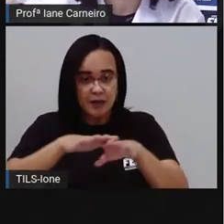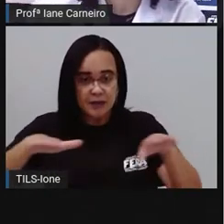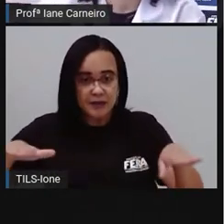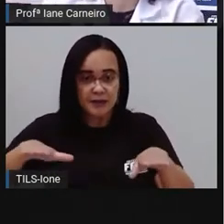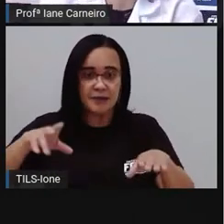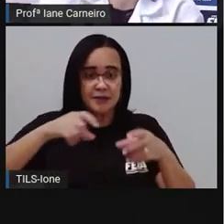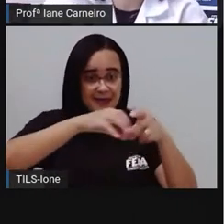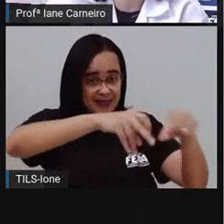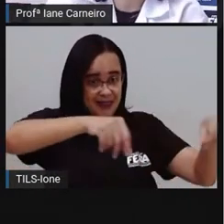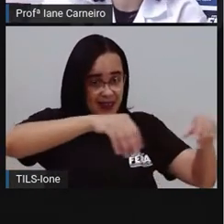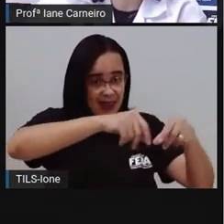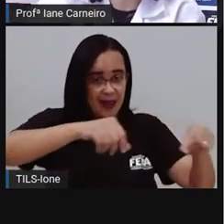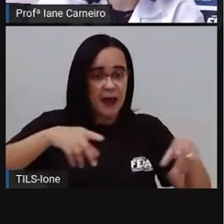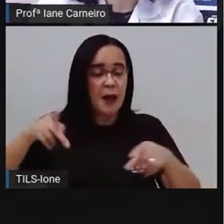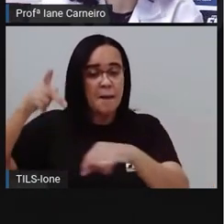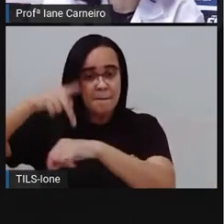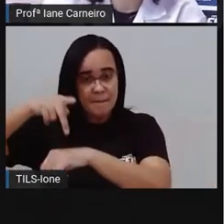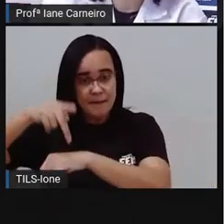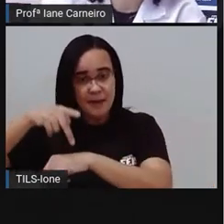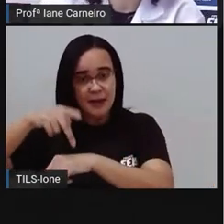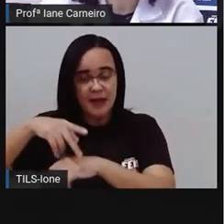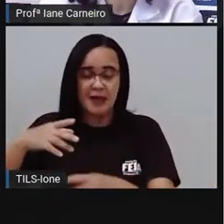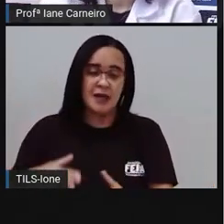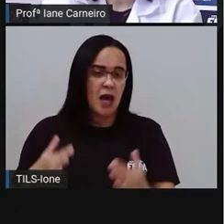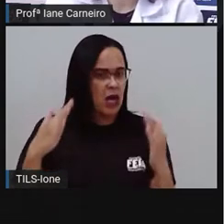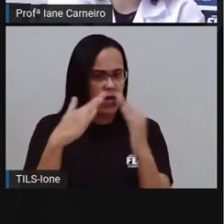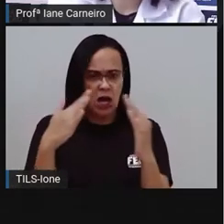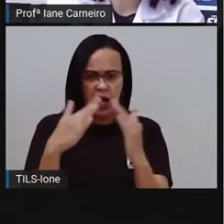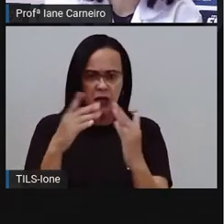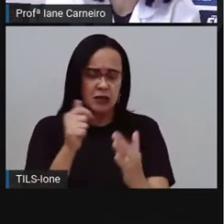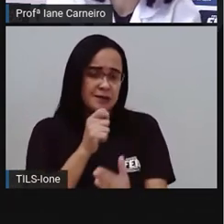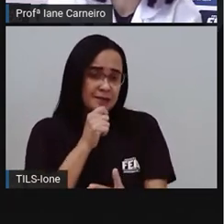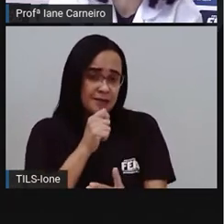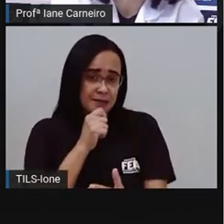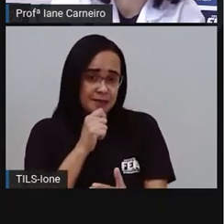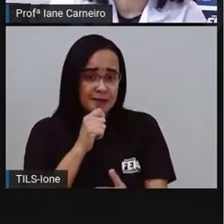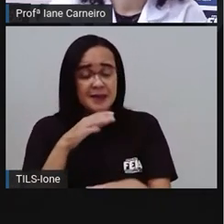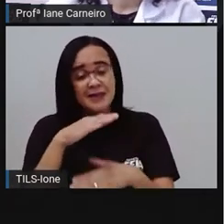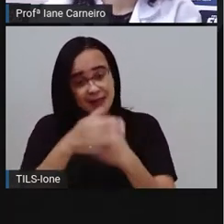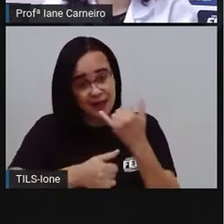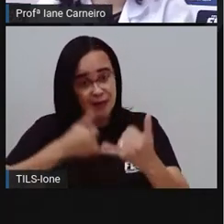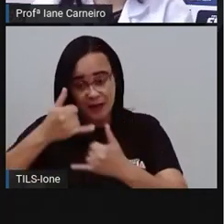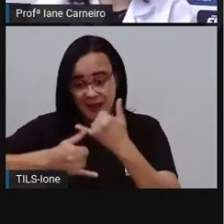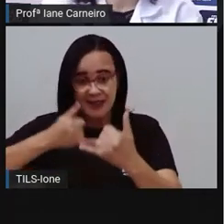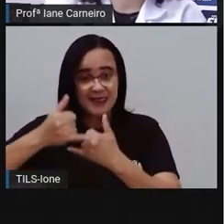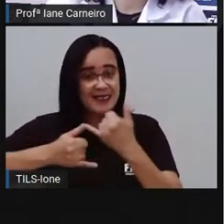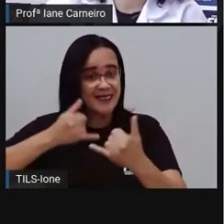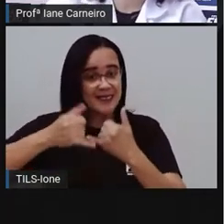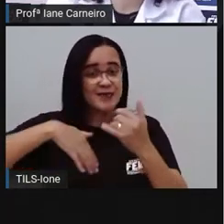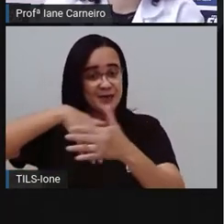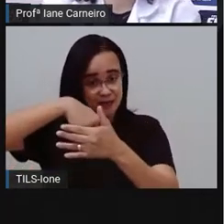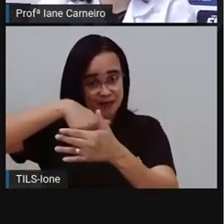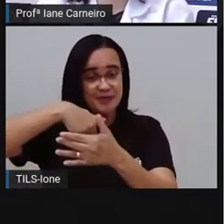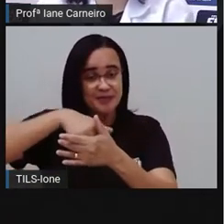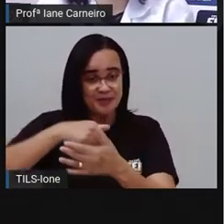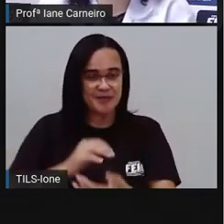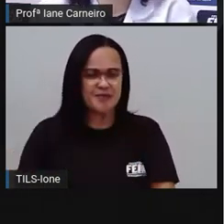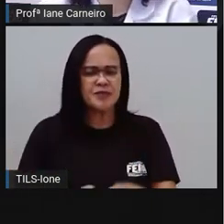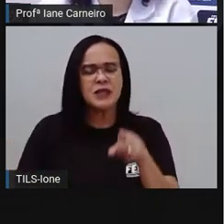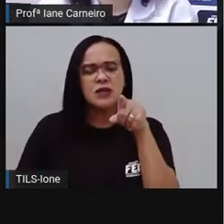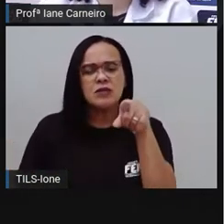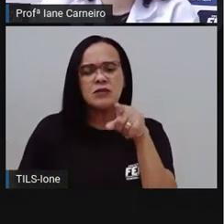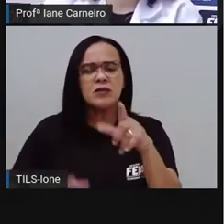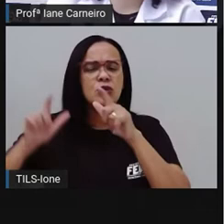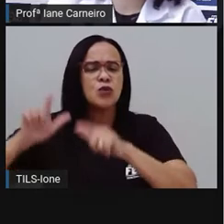de terra, né? Que não tinha nenhuma casa construída ali e a gente ficava brincando de bola. E você, qual é a parte da sua rua que você mais